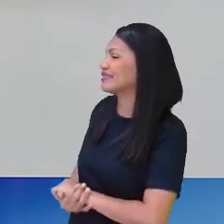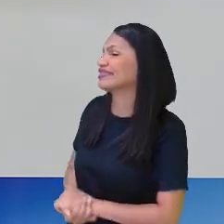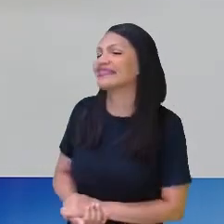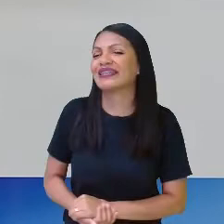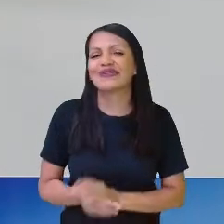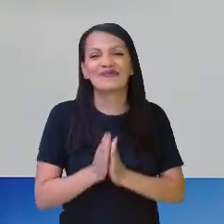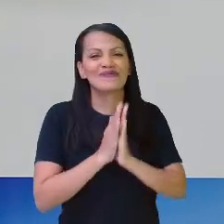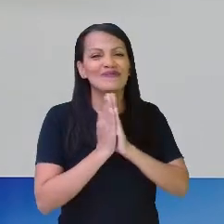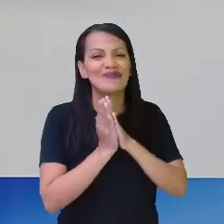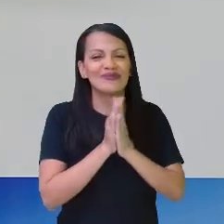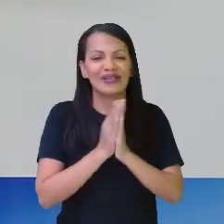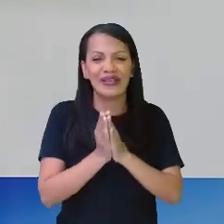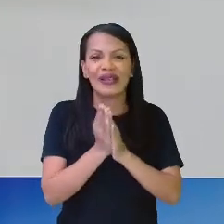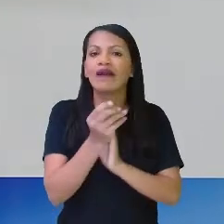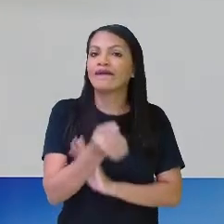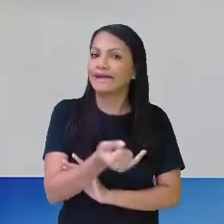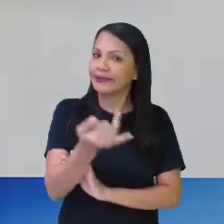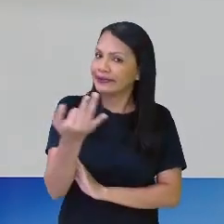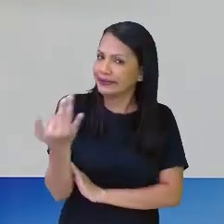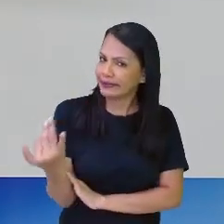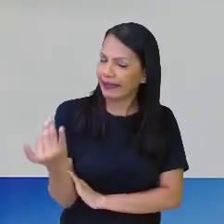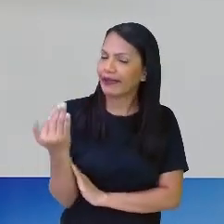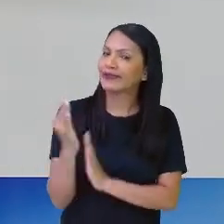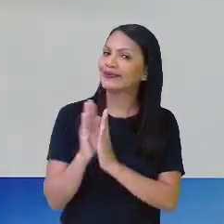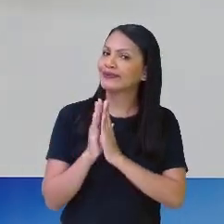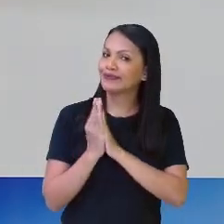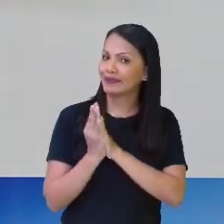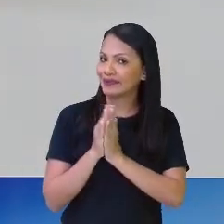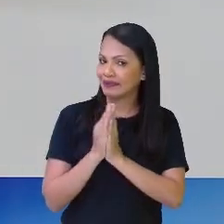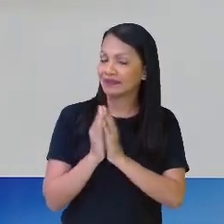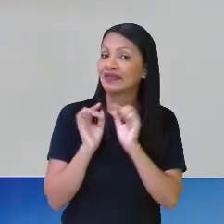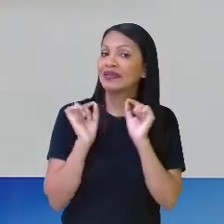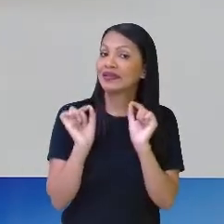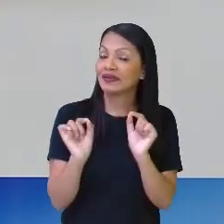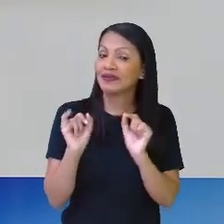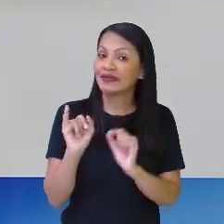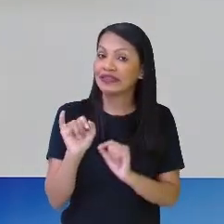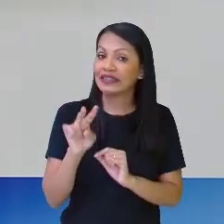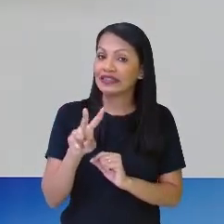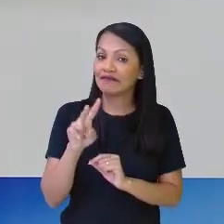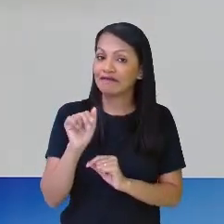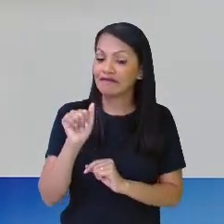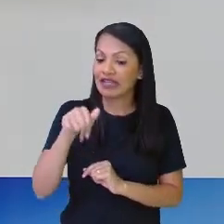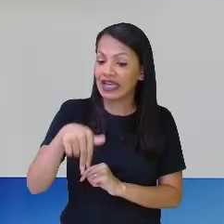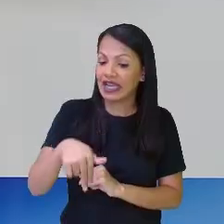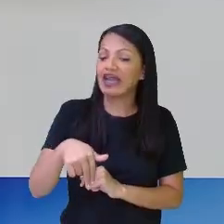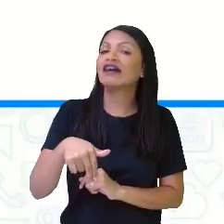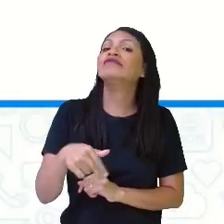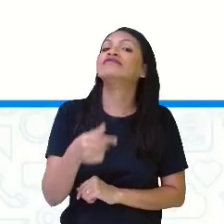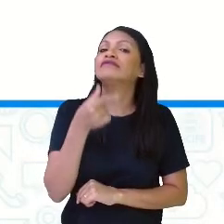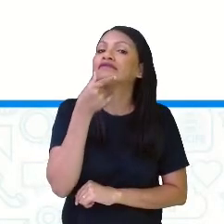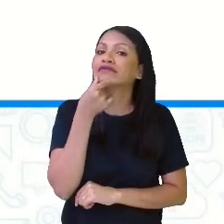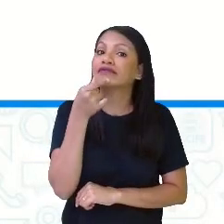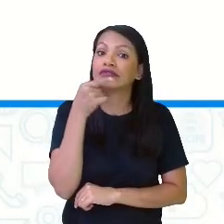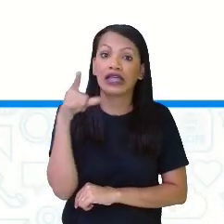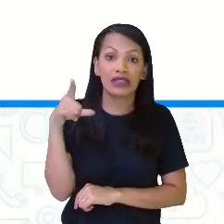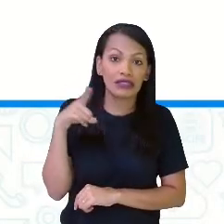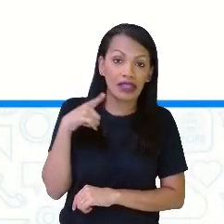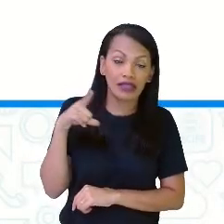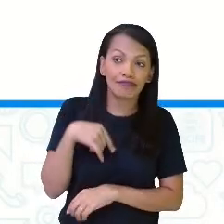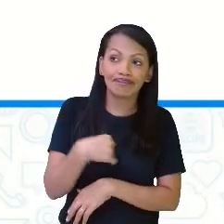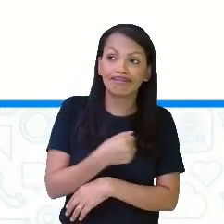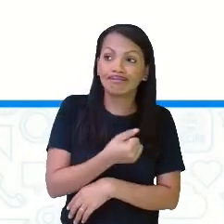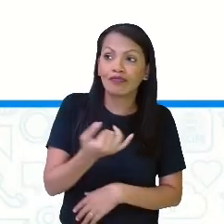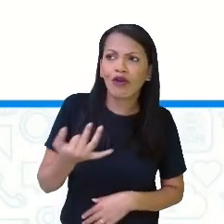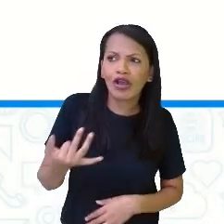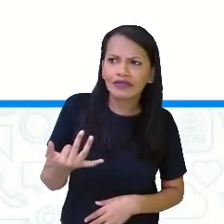A quantidade de bonequinhos que o Ivan tem. Quantos bonequinhos o Ivan tem? 12, né gente?